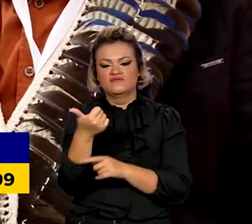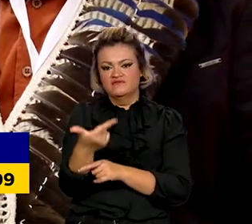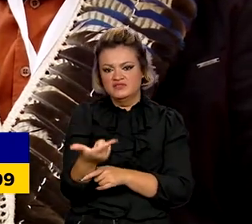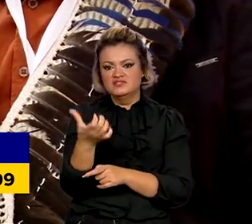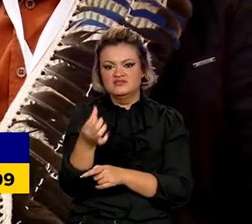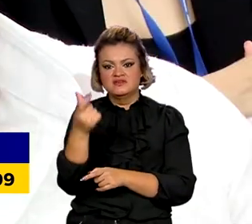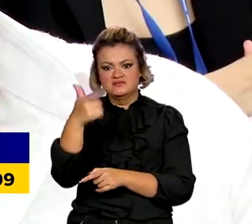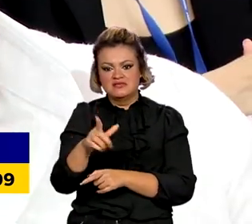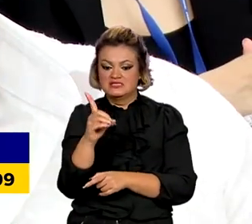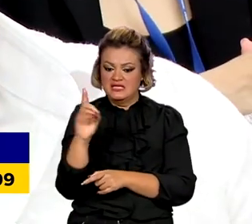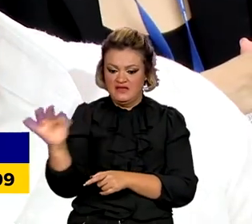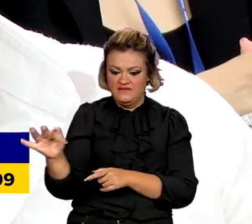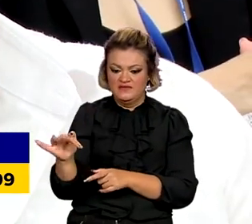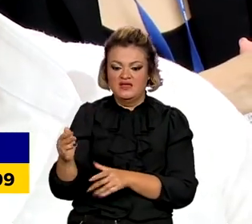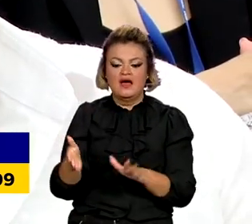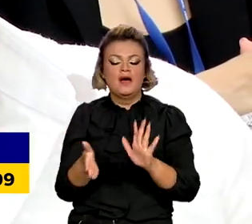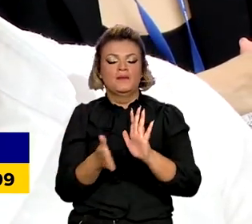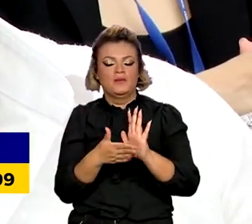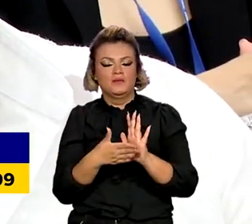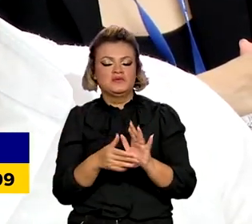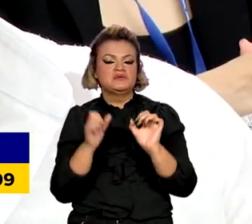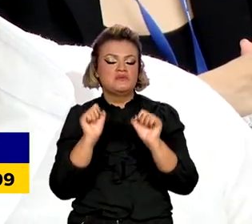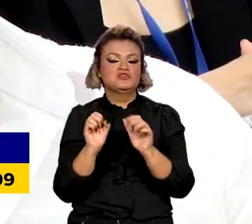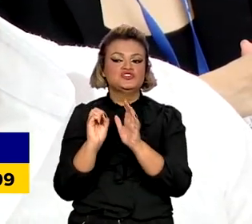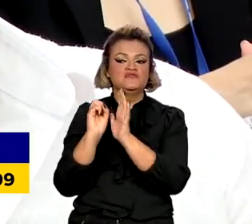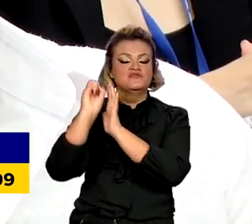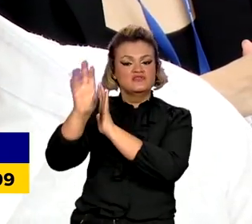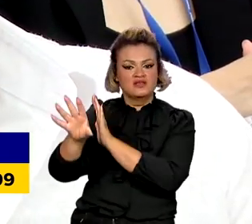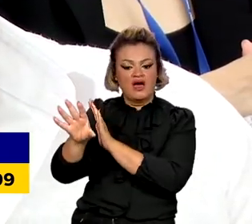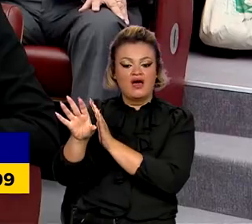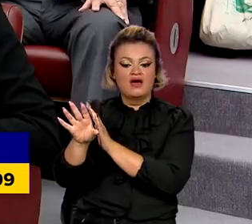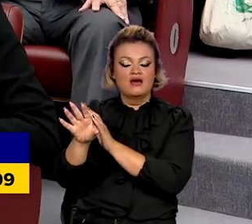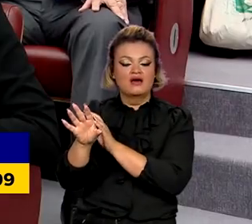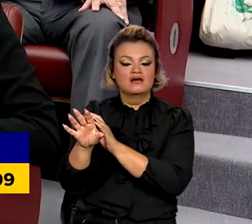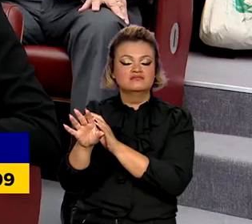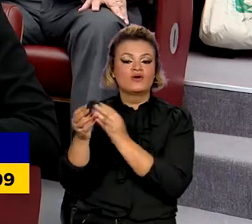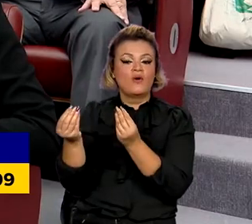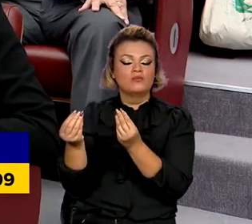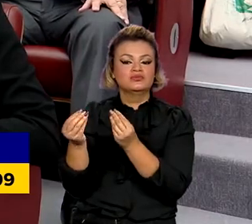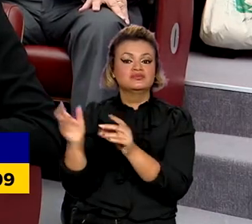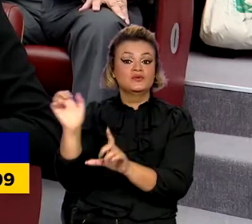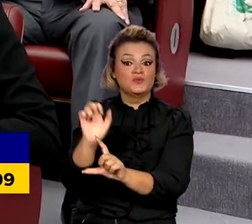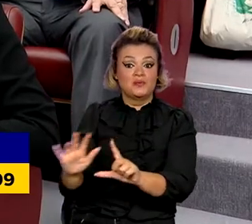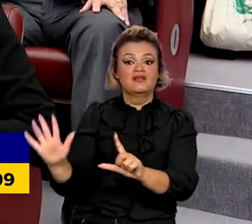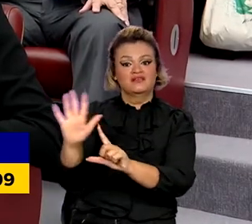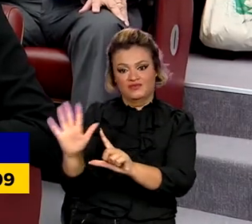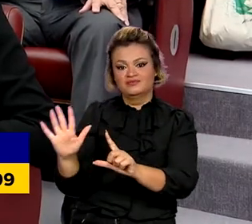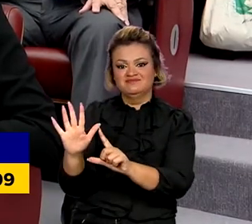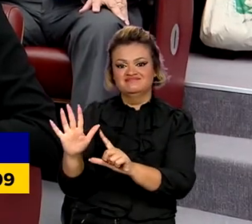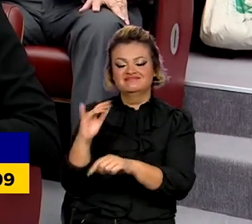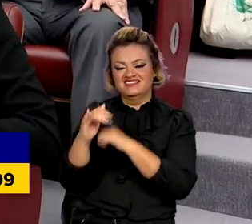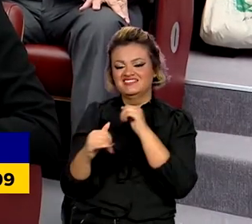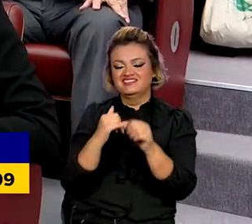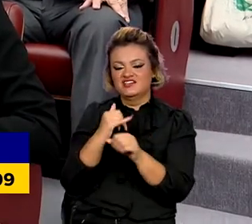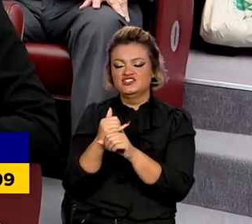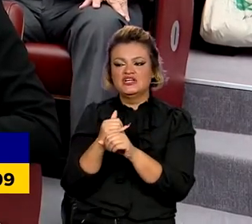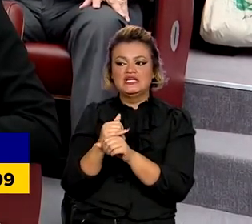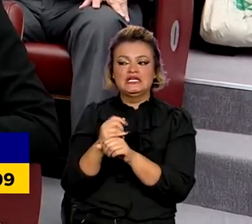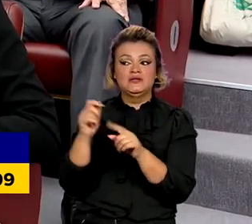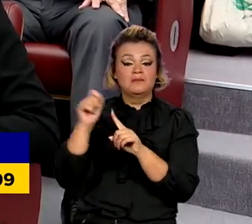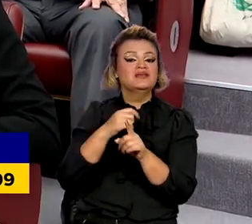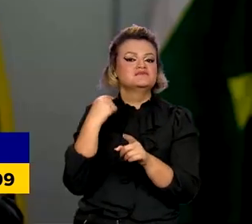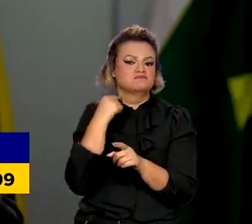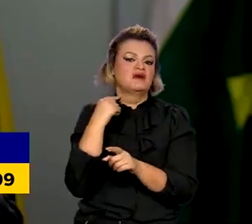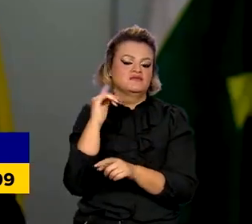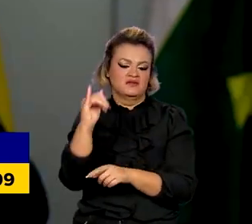Distrito Federal, as propostas poderão ser enviadas pela população por meio de uma plataforma online a ser lançada em maio